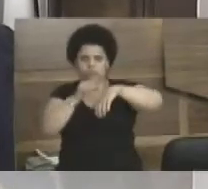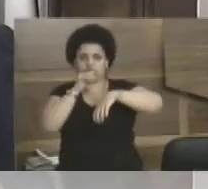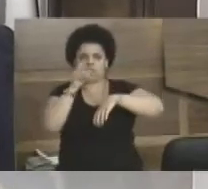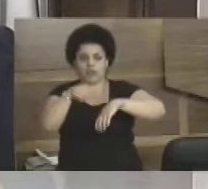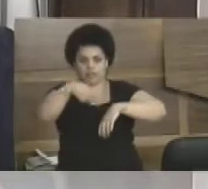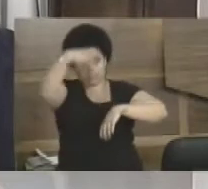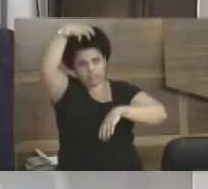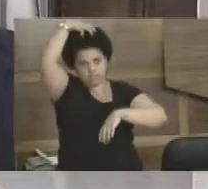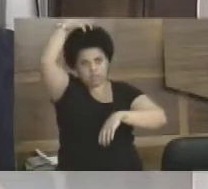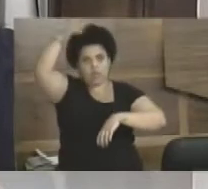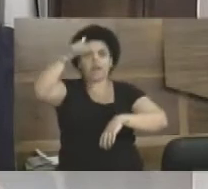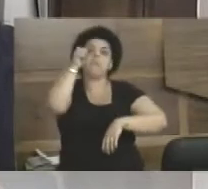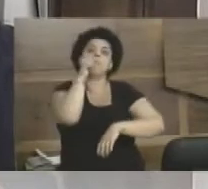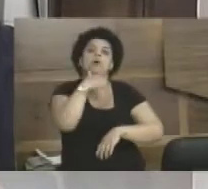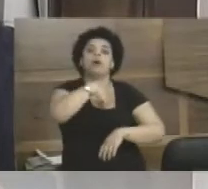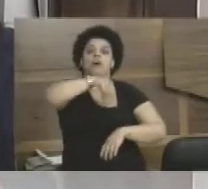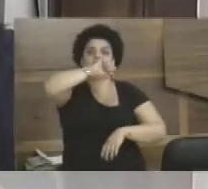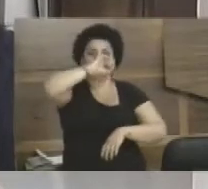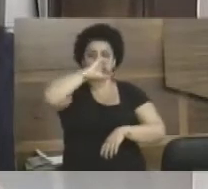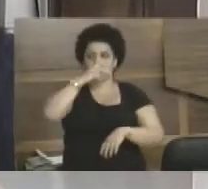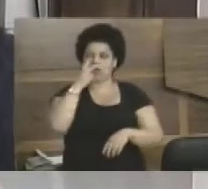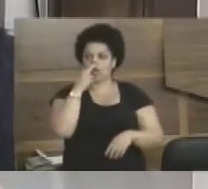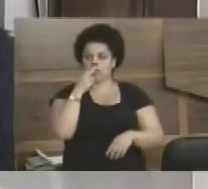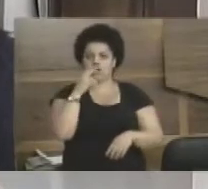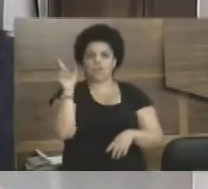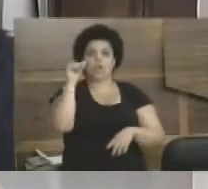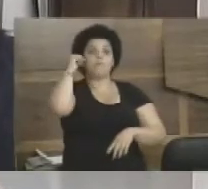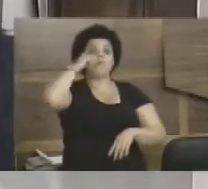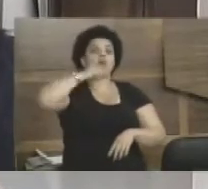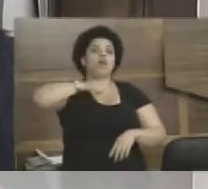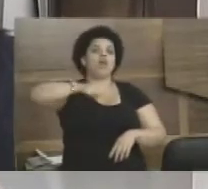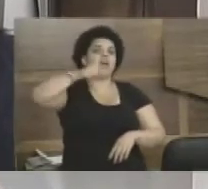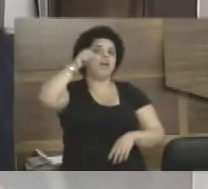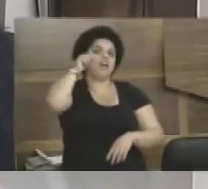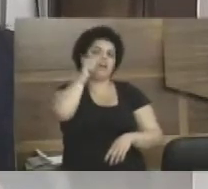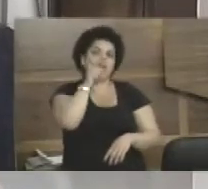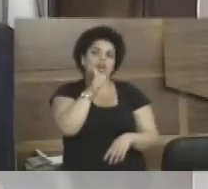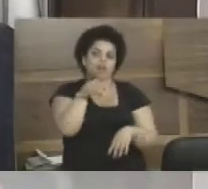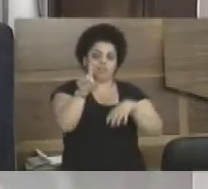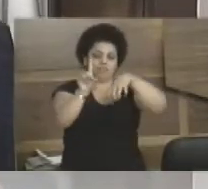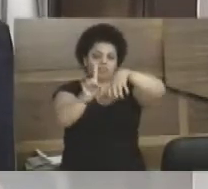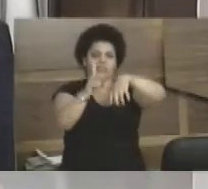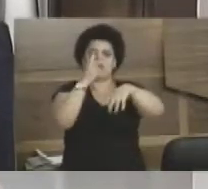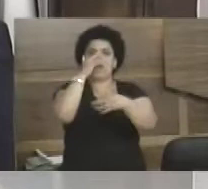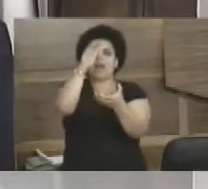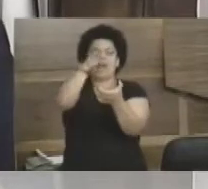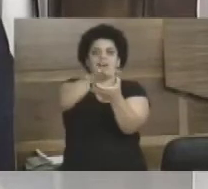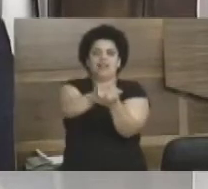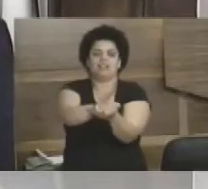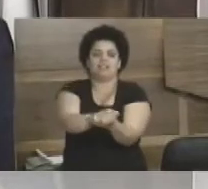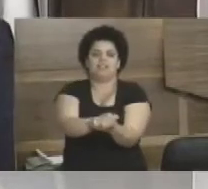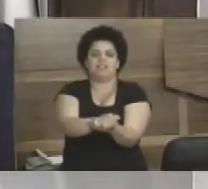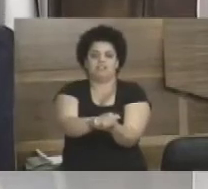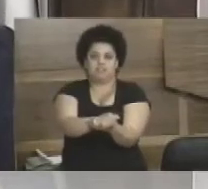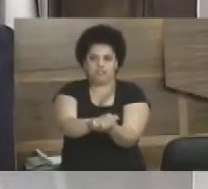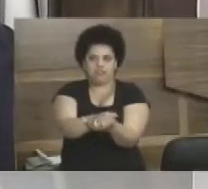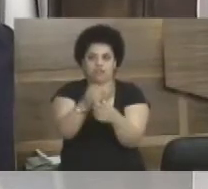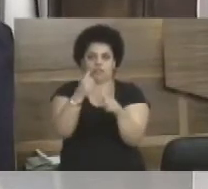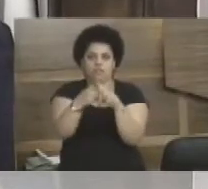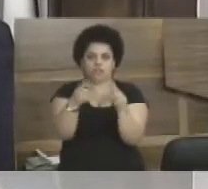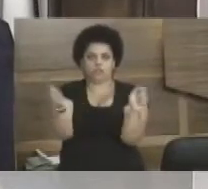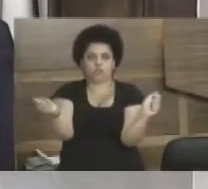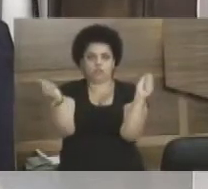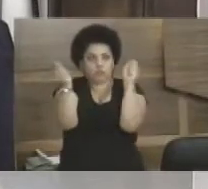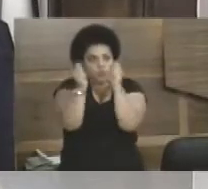uma mãe para a Eletro, mãe não, mulher, é mulher da Eletro, e que aqui eles não irão, não vai haver